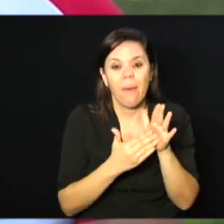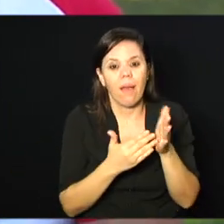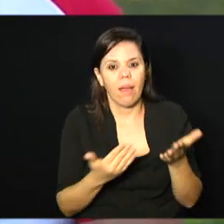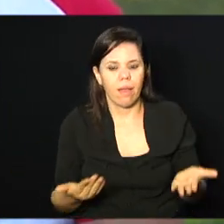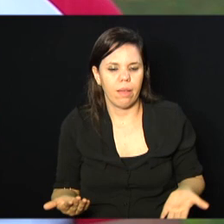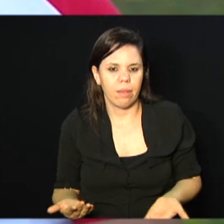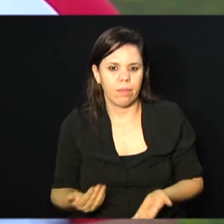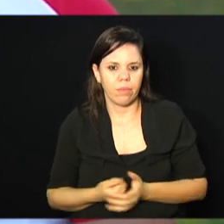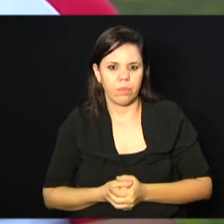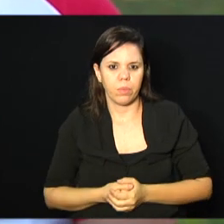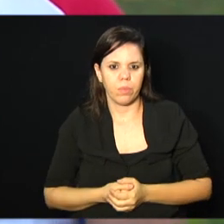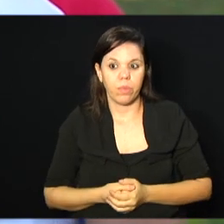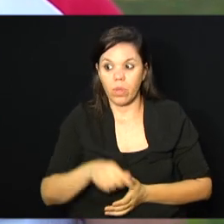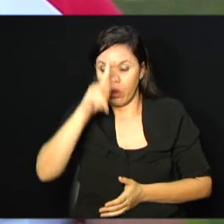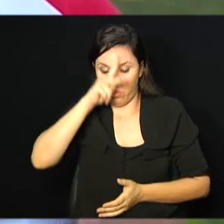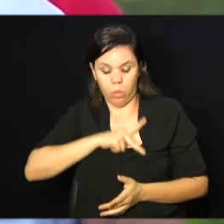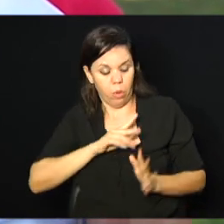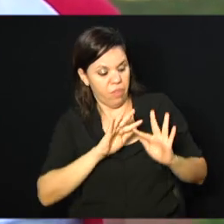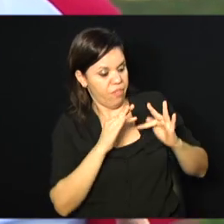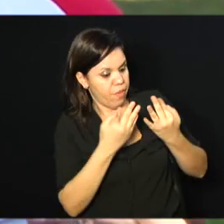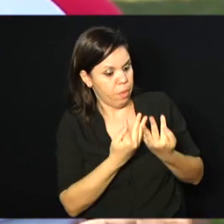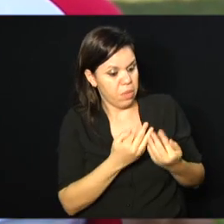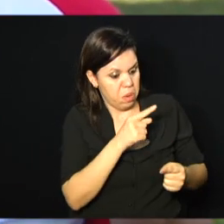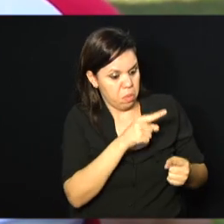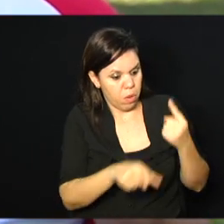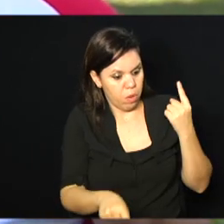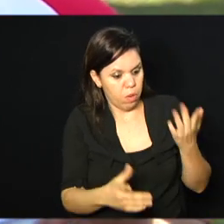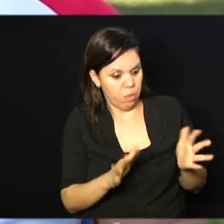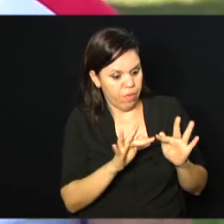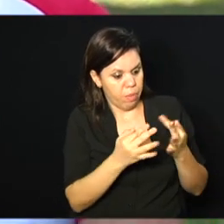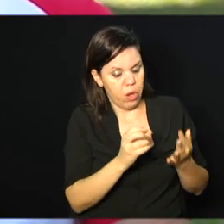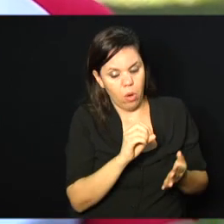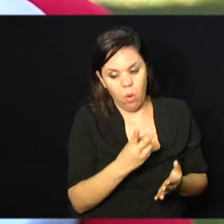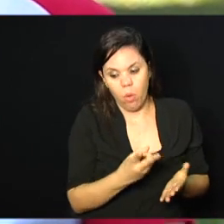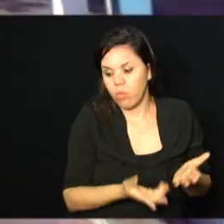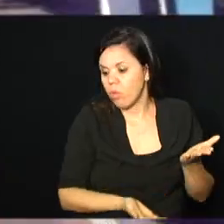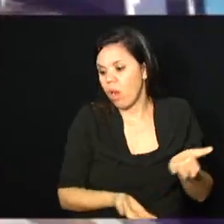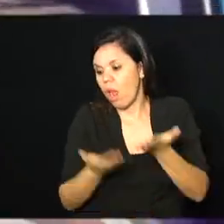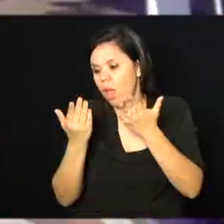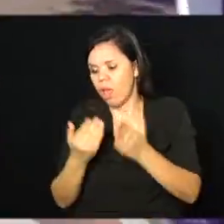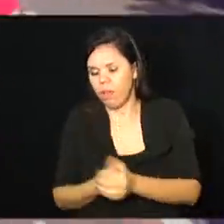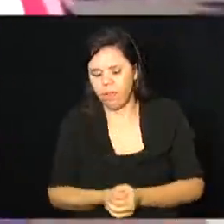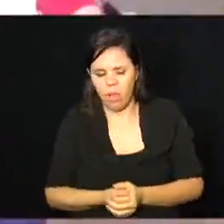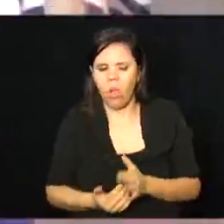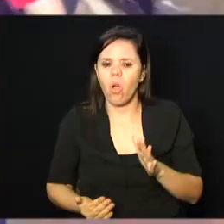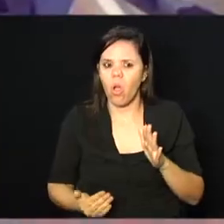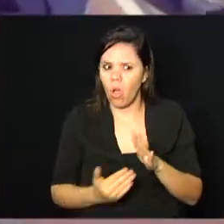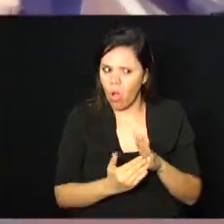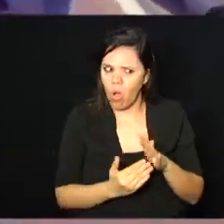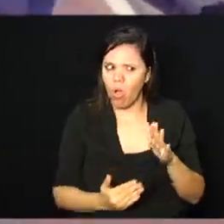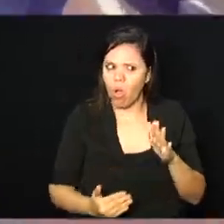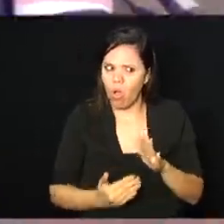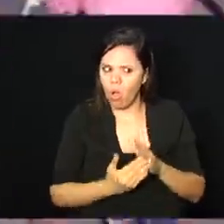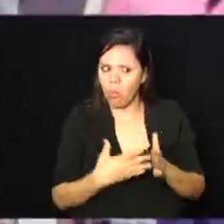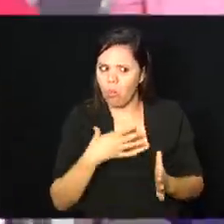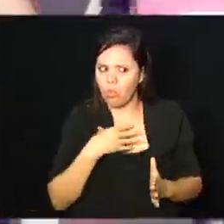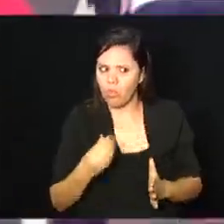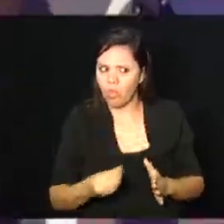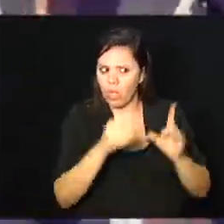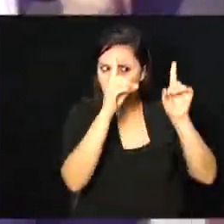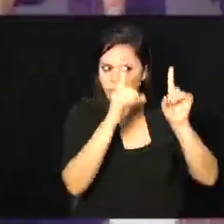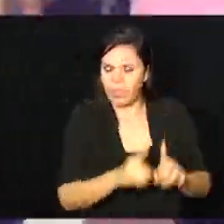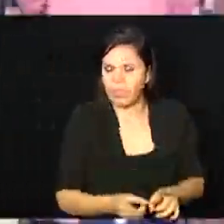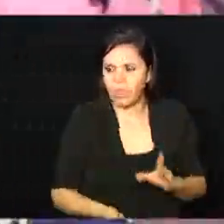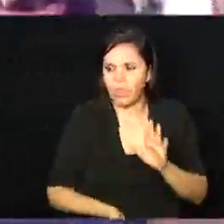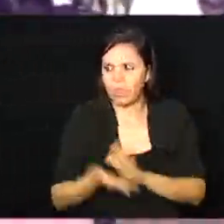é os próprios pais que deixam essa... colocam essas barreiras pra esses filhos com deficiência. Então,